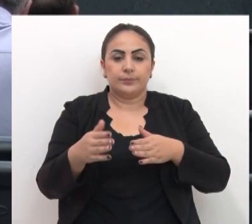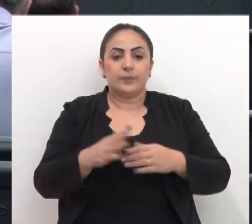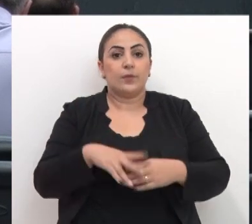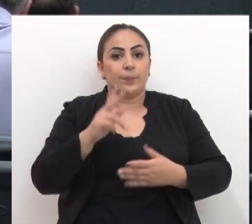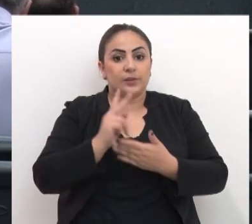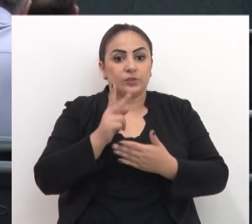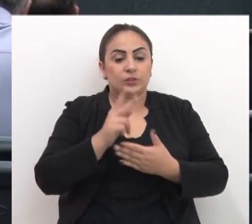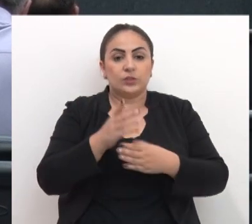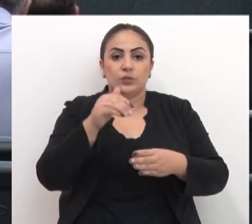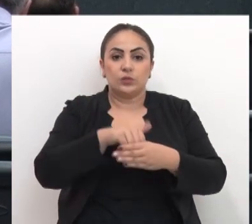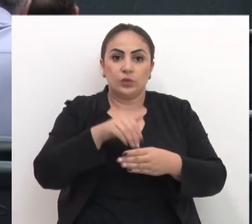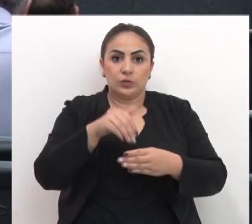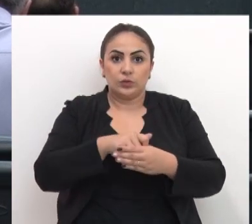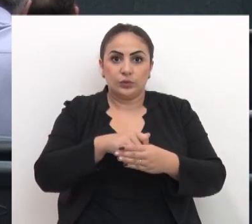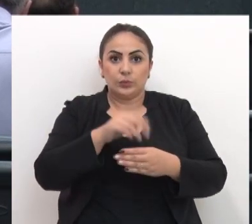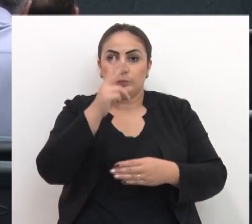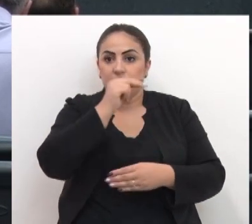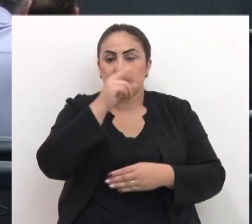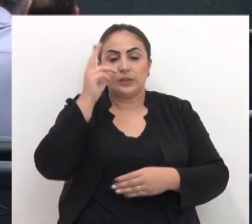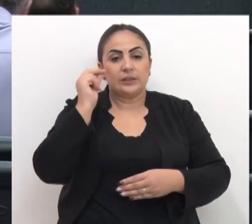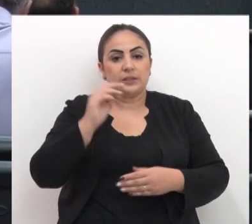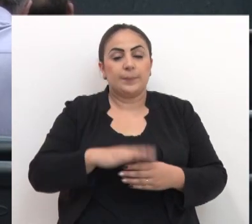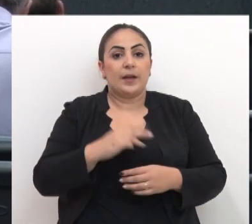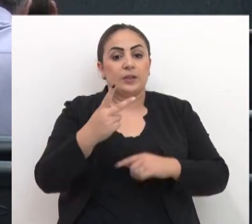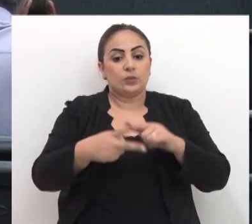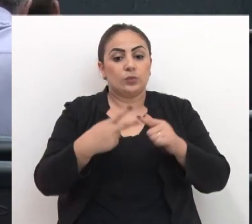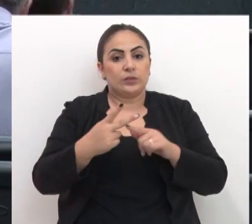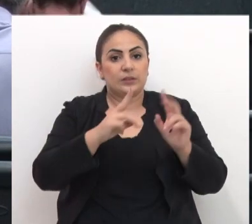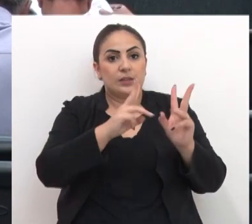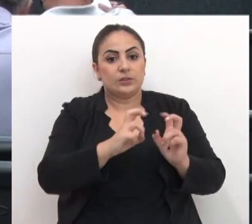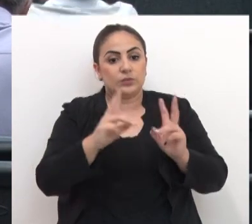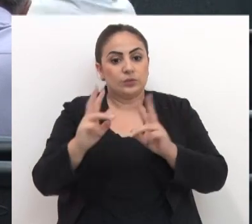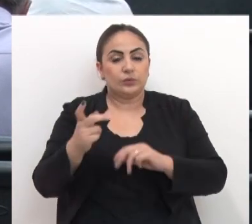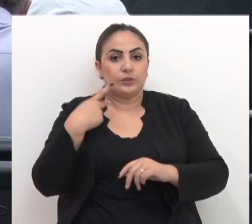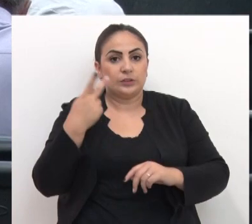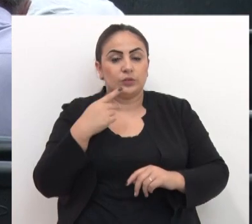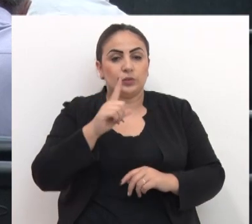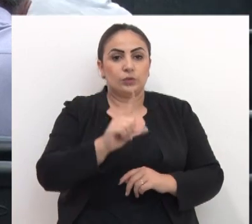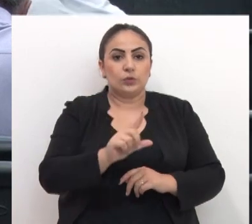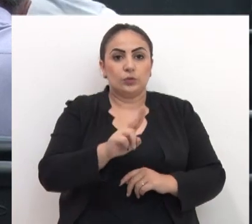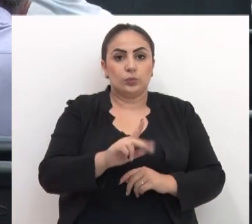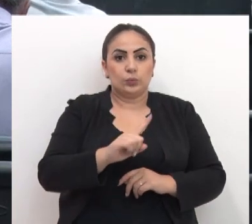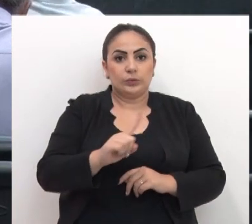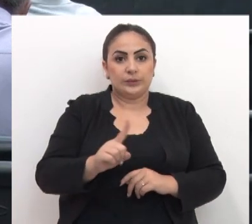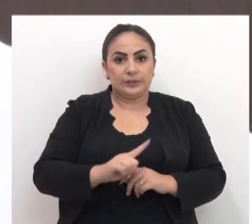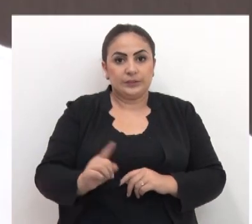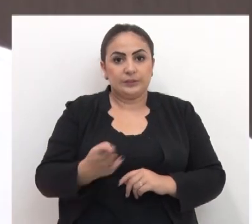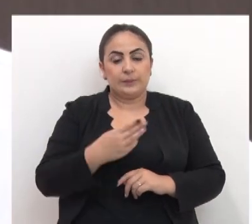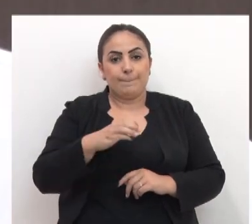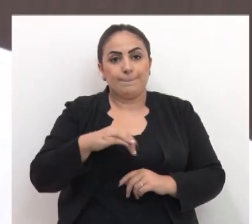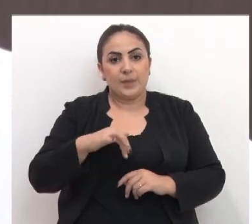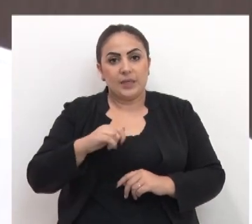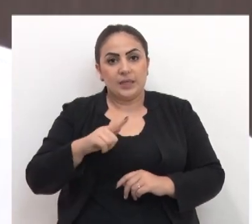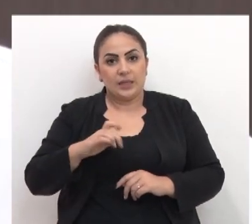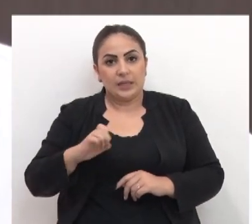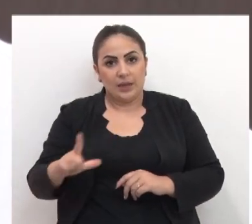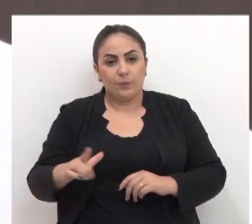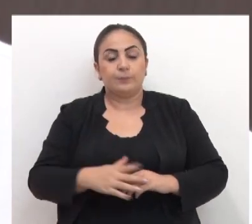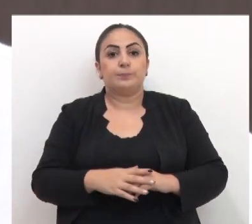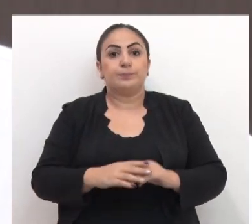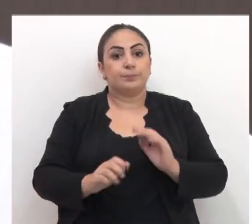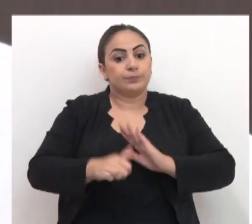mantidos os vetos do Poder Executivo Municipal a duas matérias do vereador Luiz Miguel Chais. A primeira